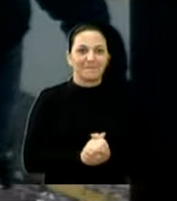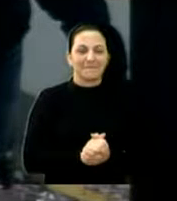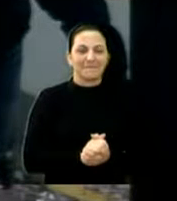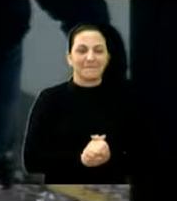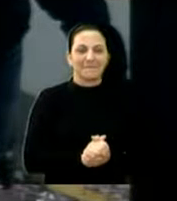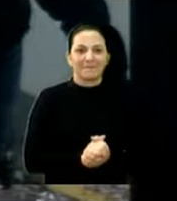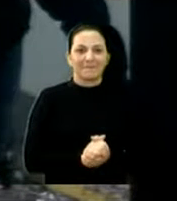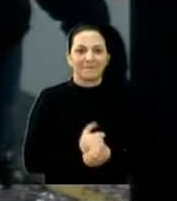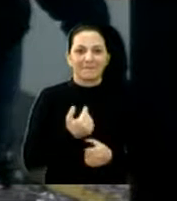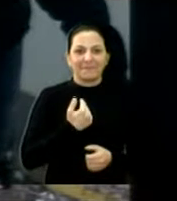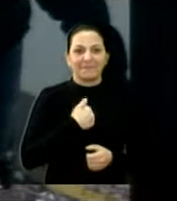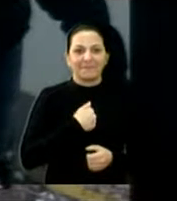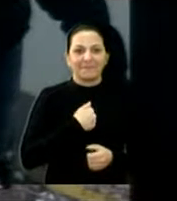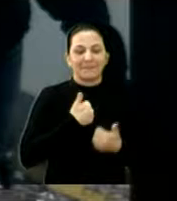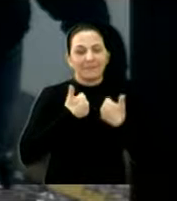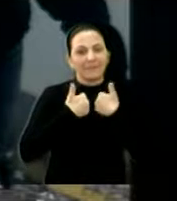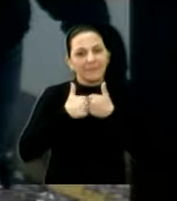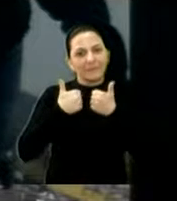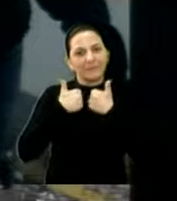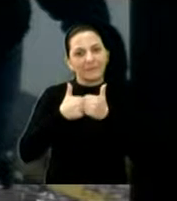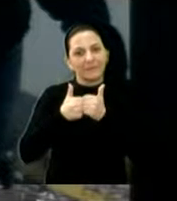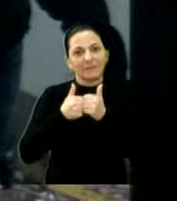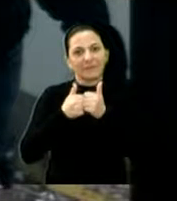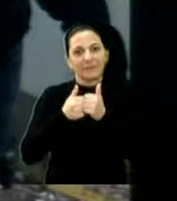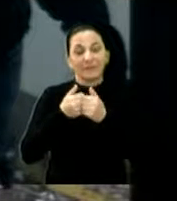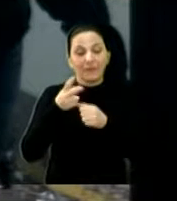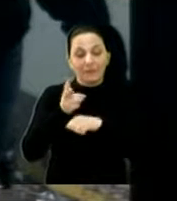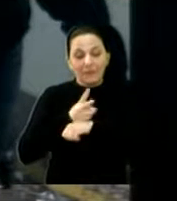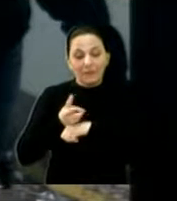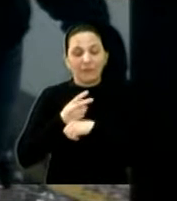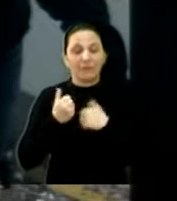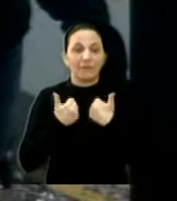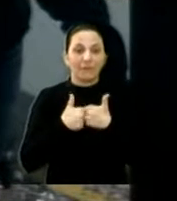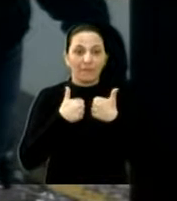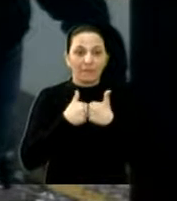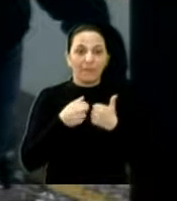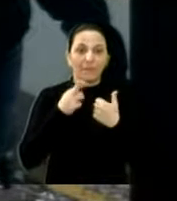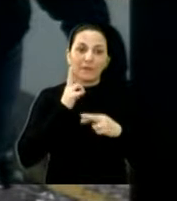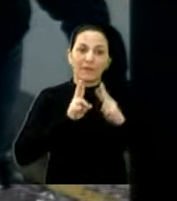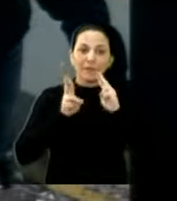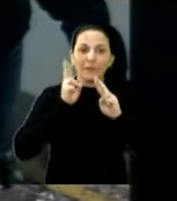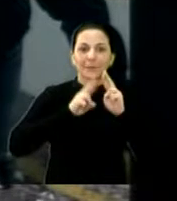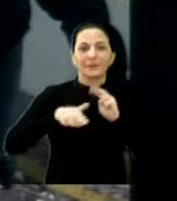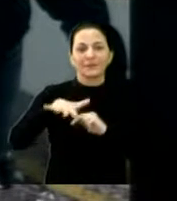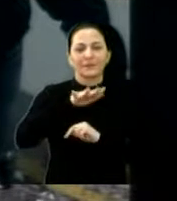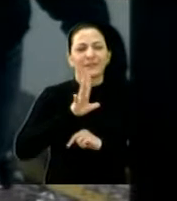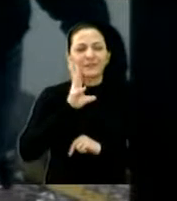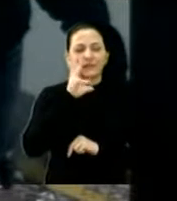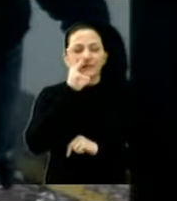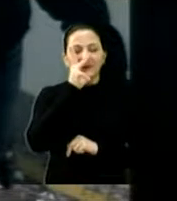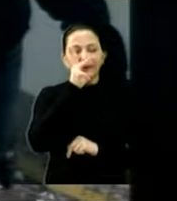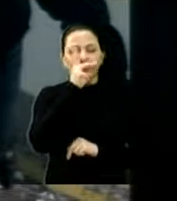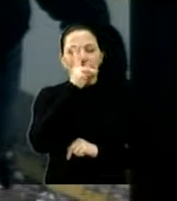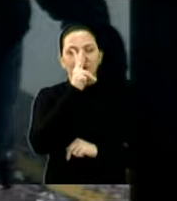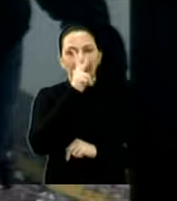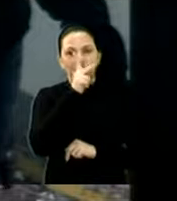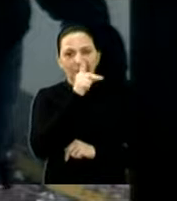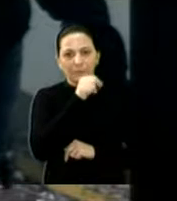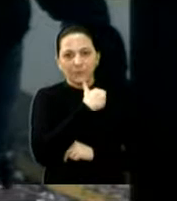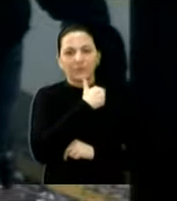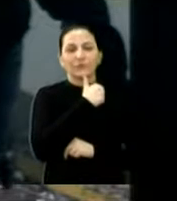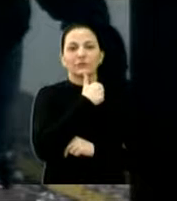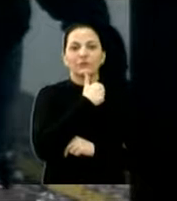Ali eu estava ali no ônibus ali, verificando o transporte público, muita reclamação, o ônibus demorado também, fui lá conferir,